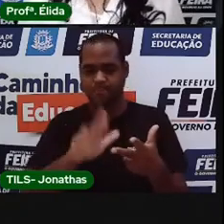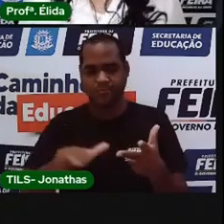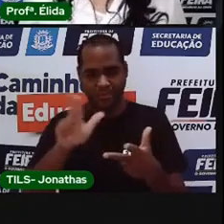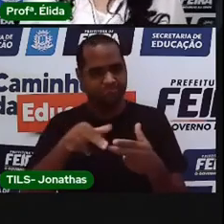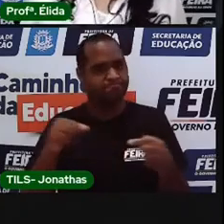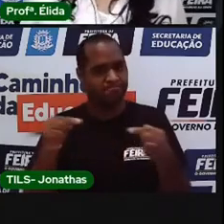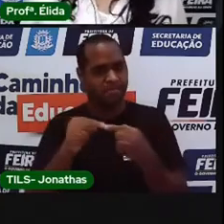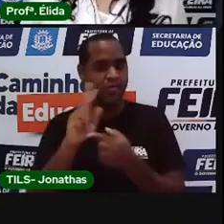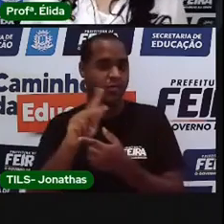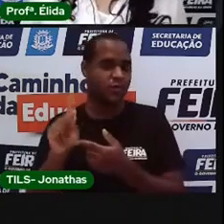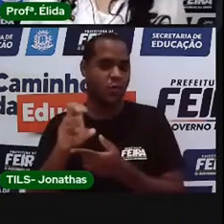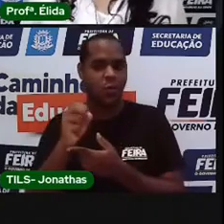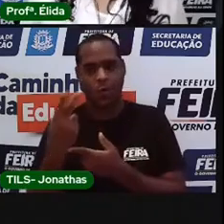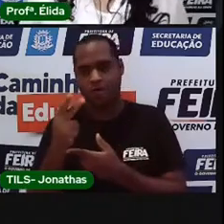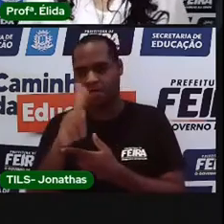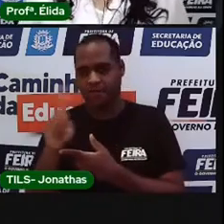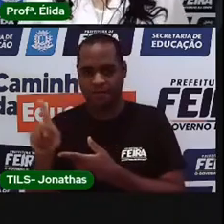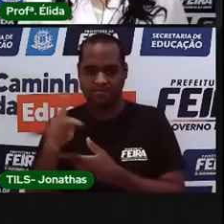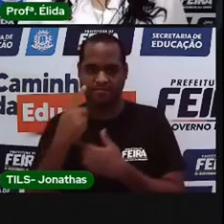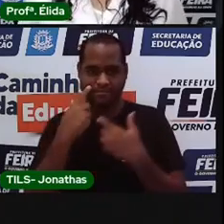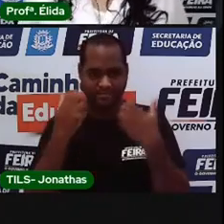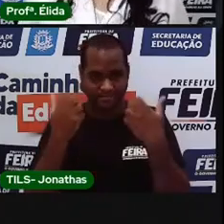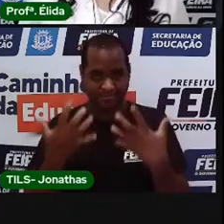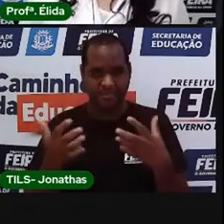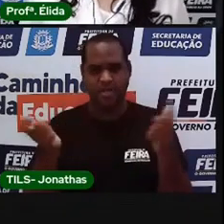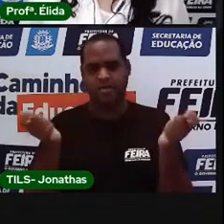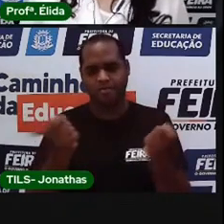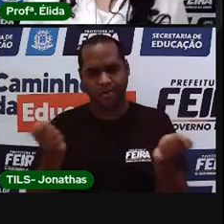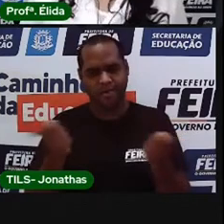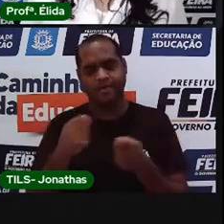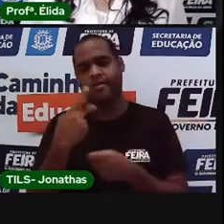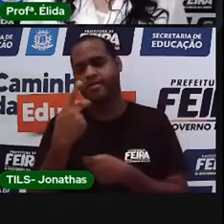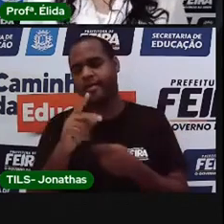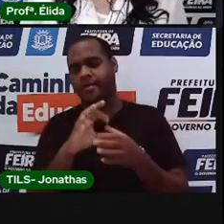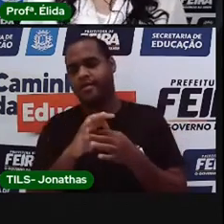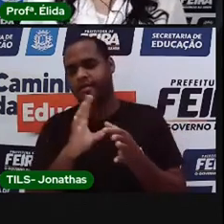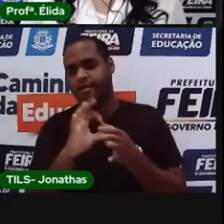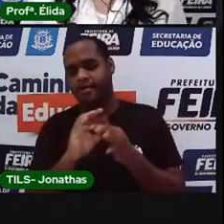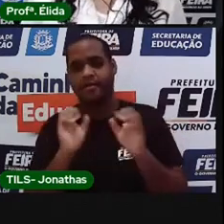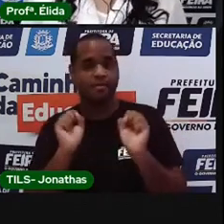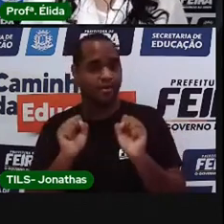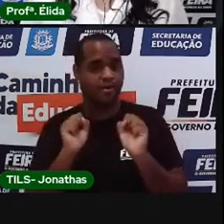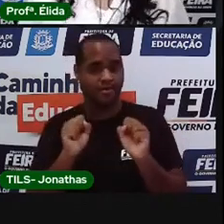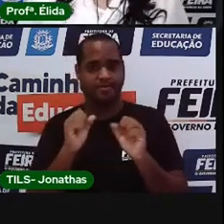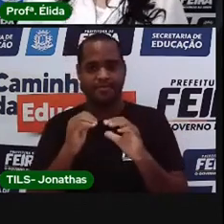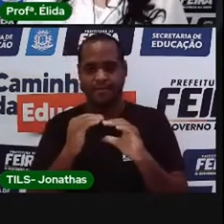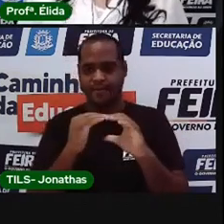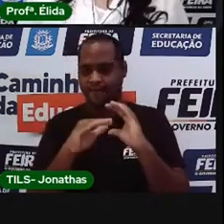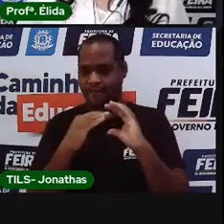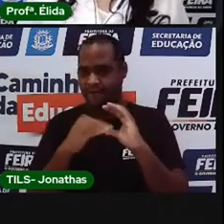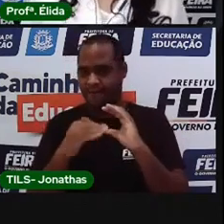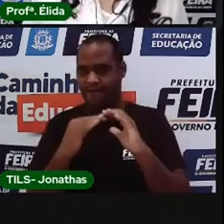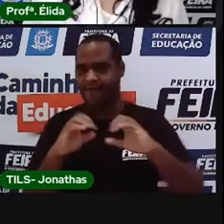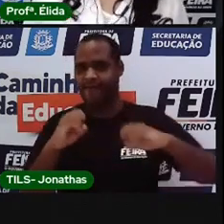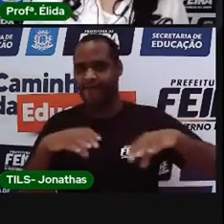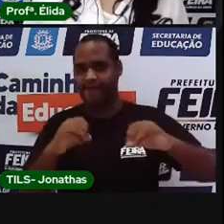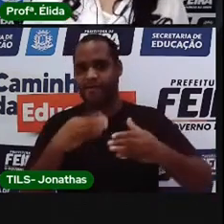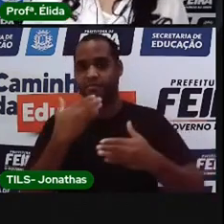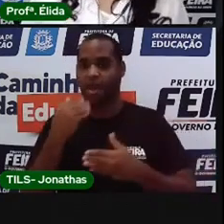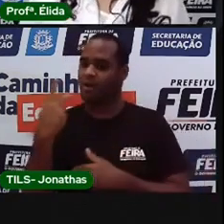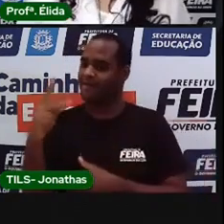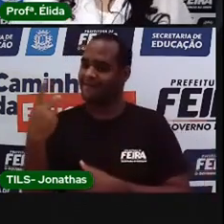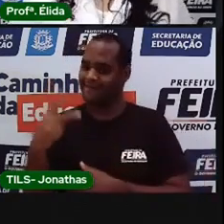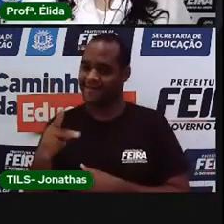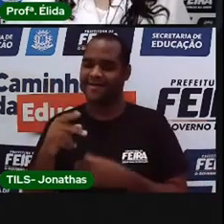professora ou o seu professor pode e deve enviar uma atividade que seja melhor para